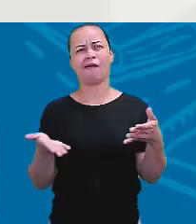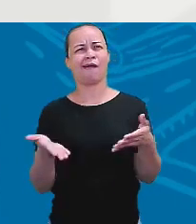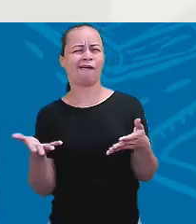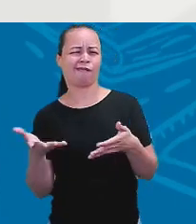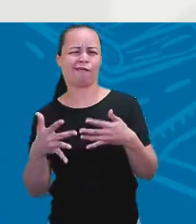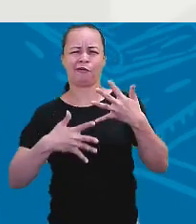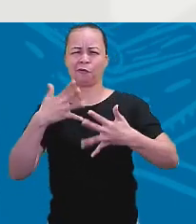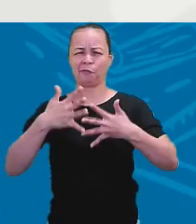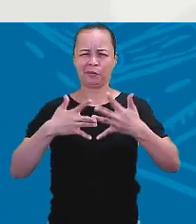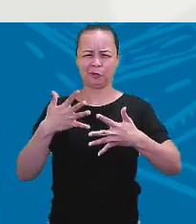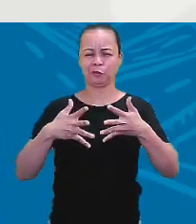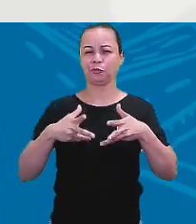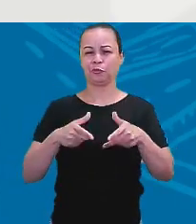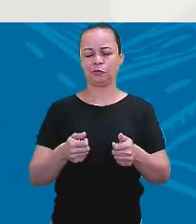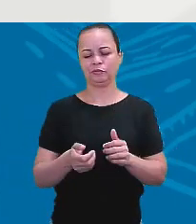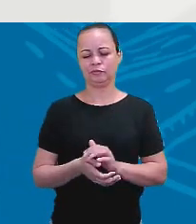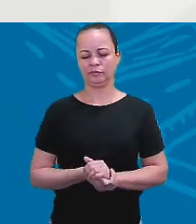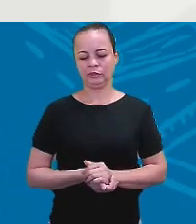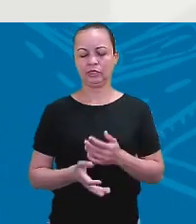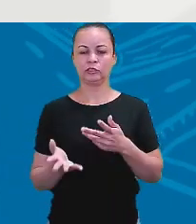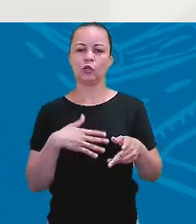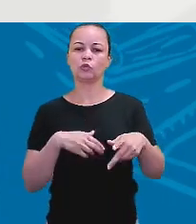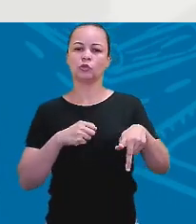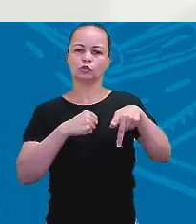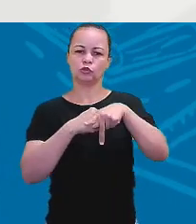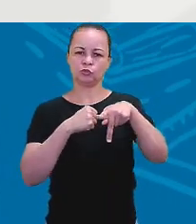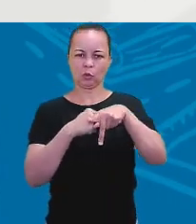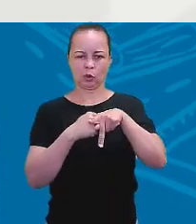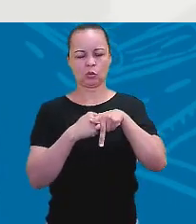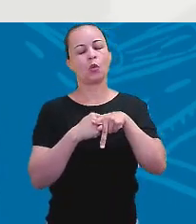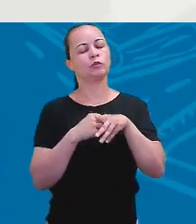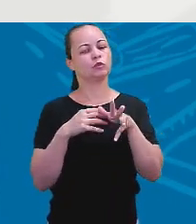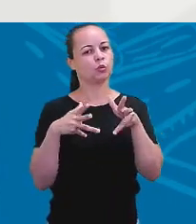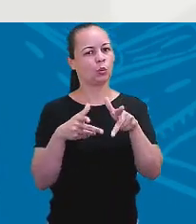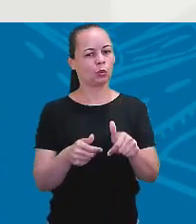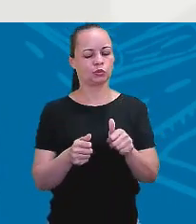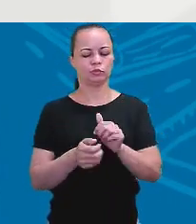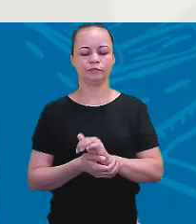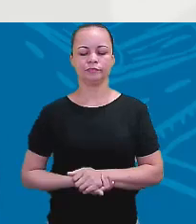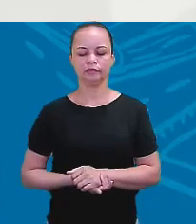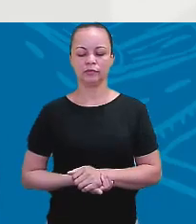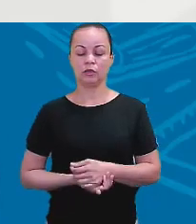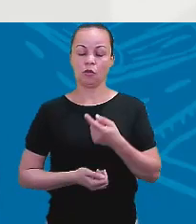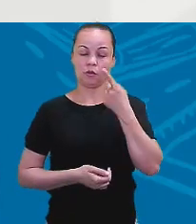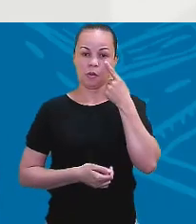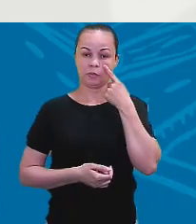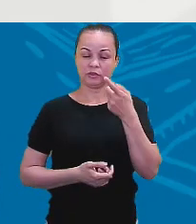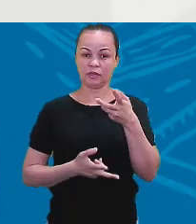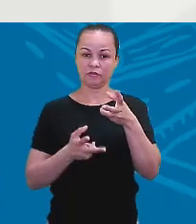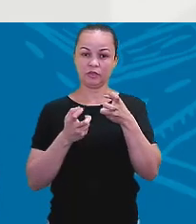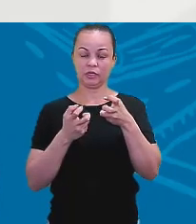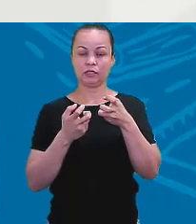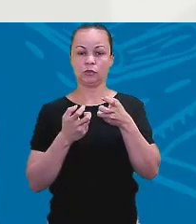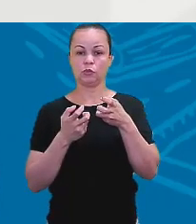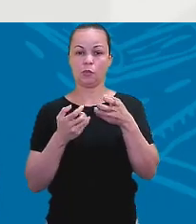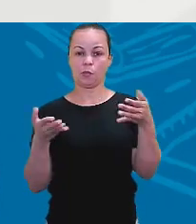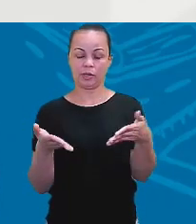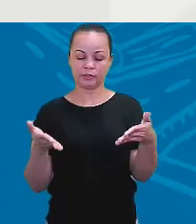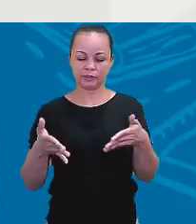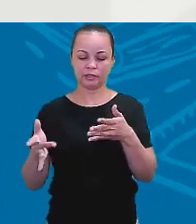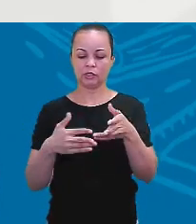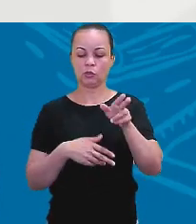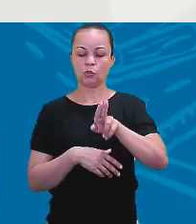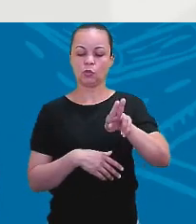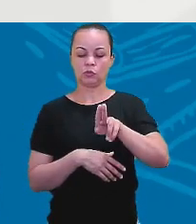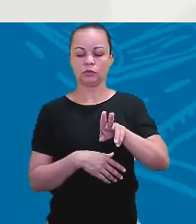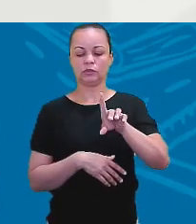as pessoas do discurso, gente? São todos os nomes, todos os pronomes. Certo? Então, veja que no presente, eu uso does para he, she,